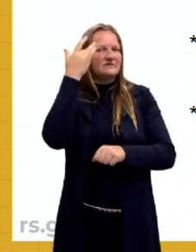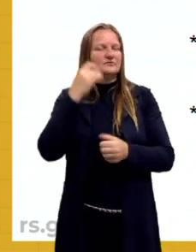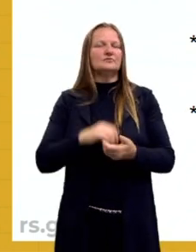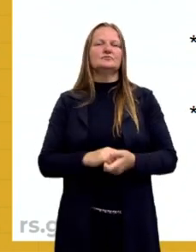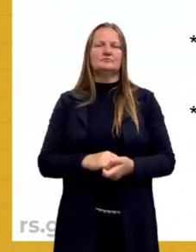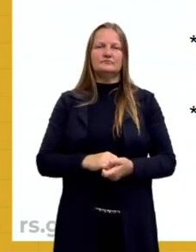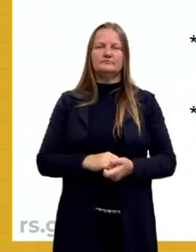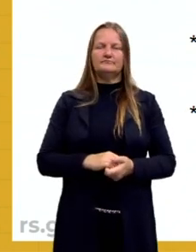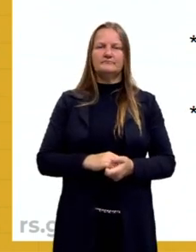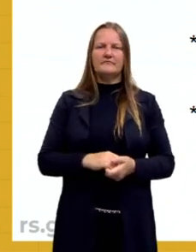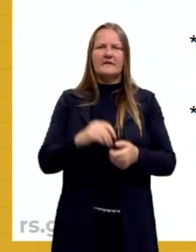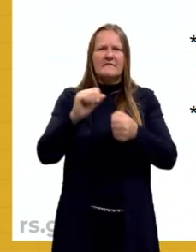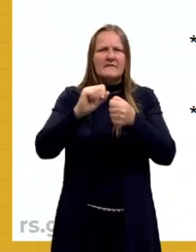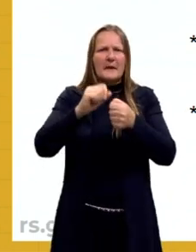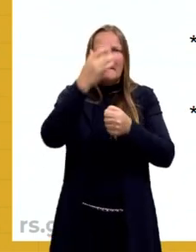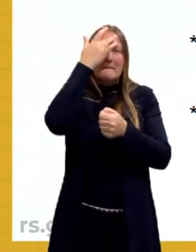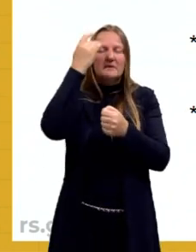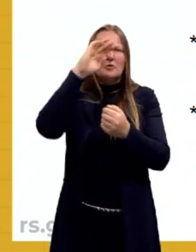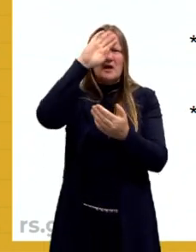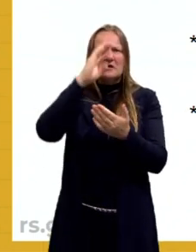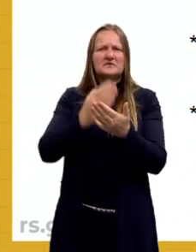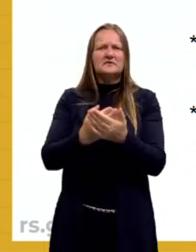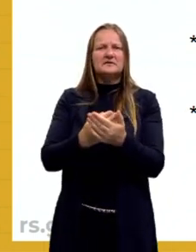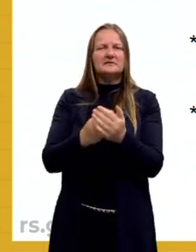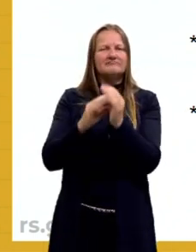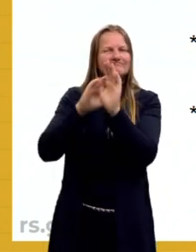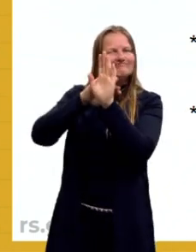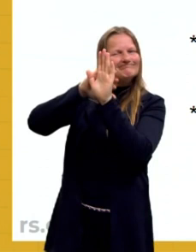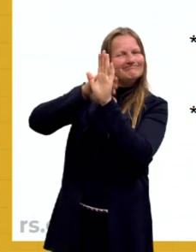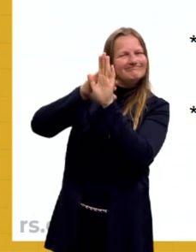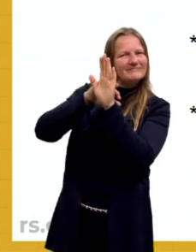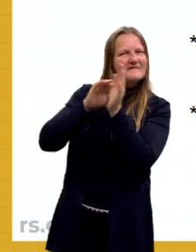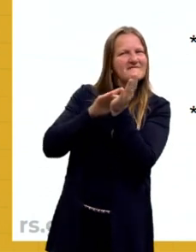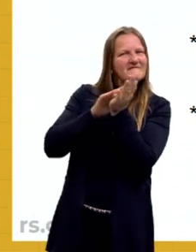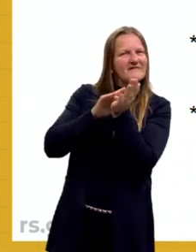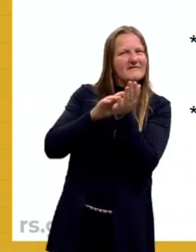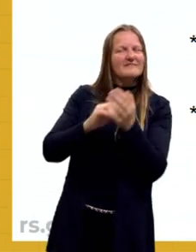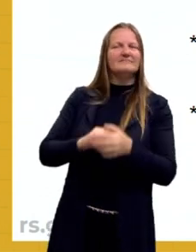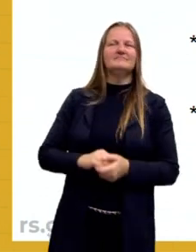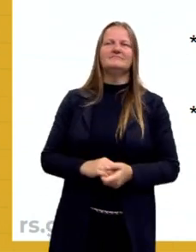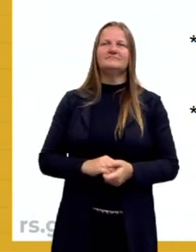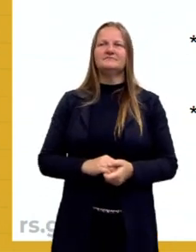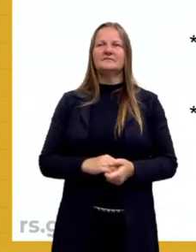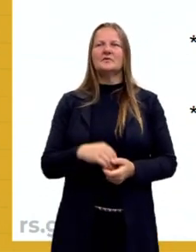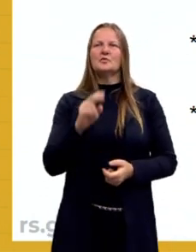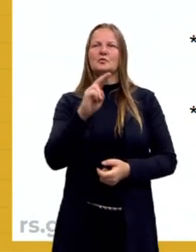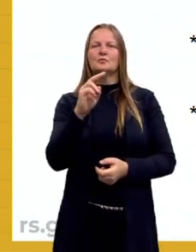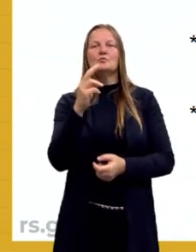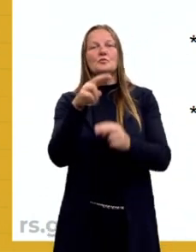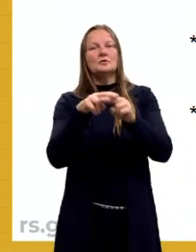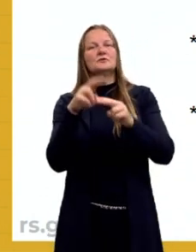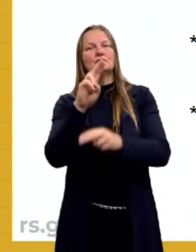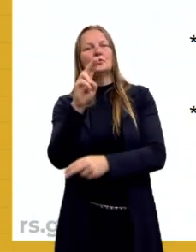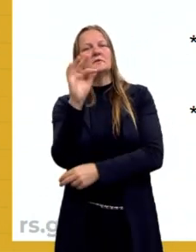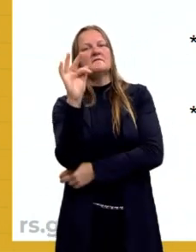acreditar em algo que não é necessariamente verdade. E aqui nós trazemos, por exemplo,